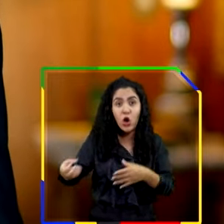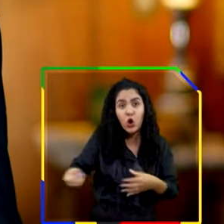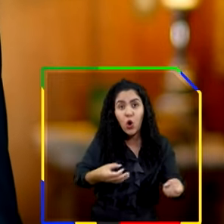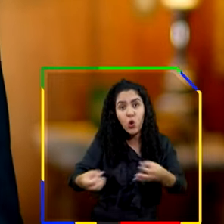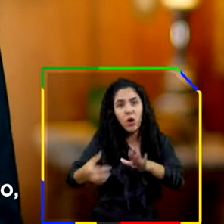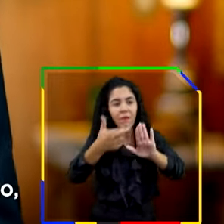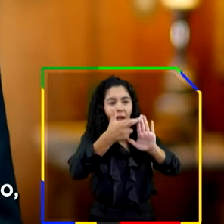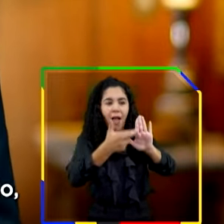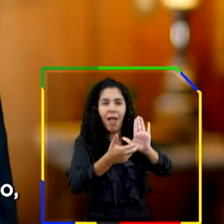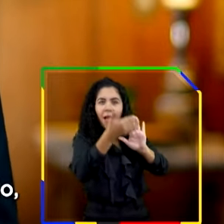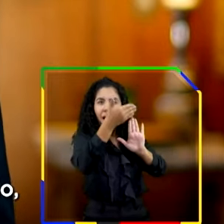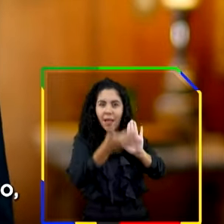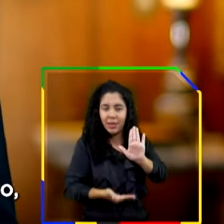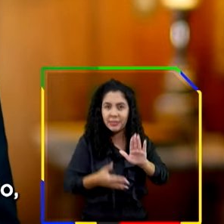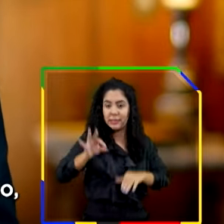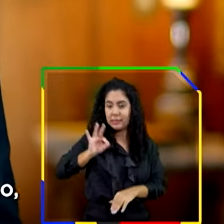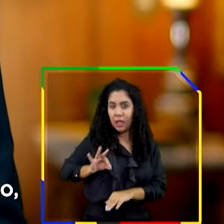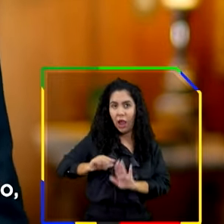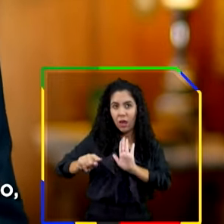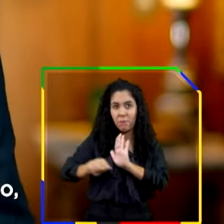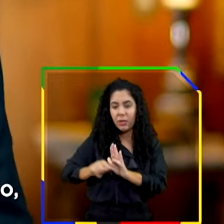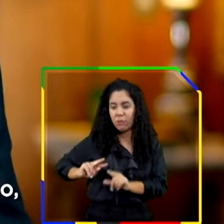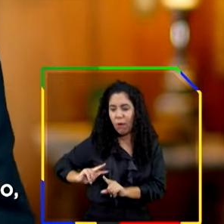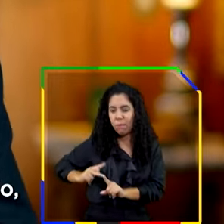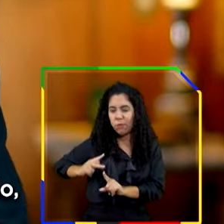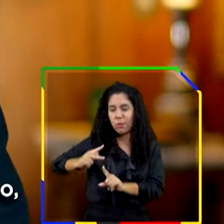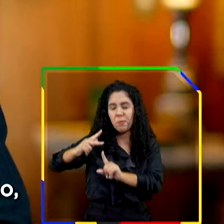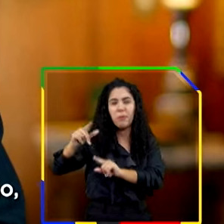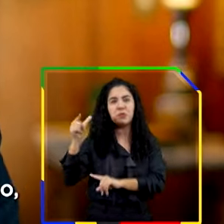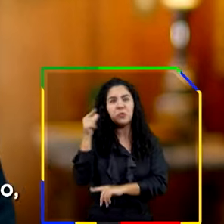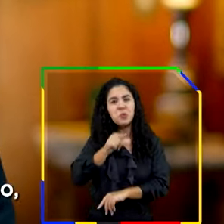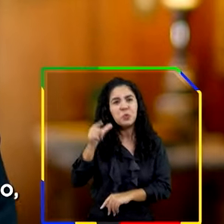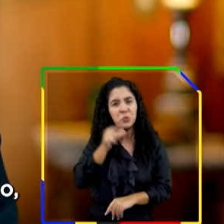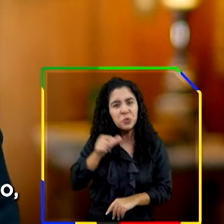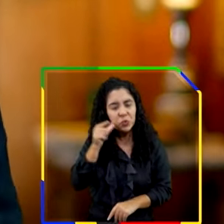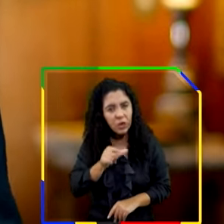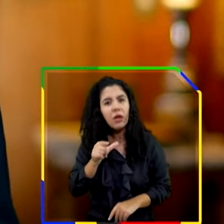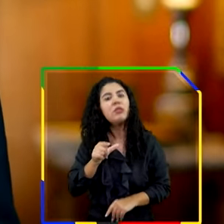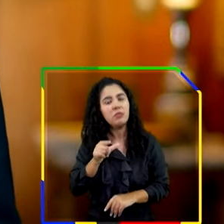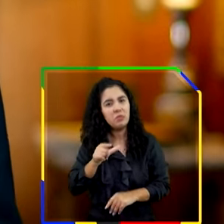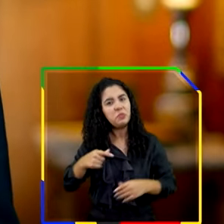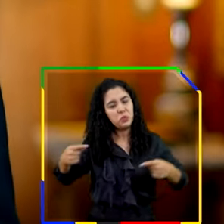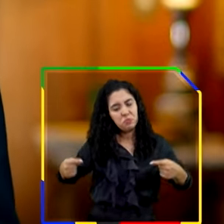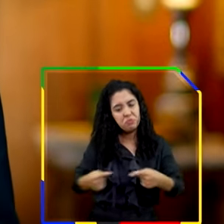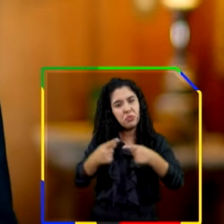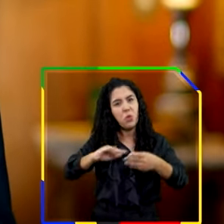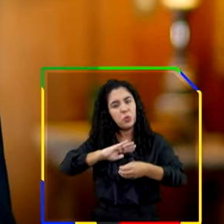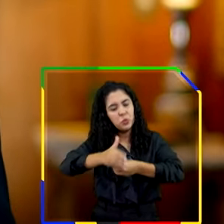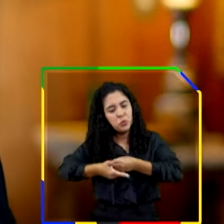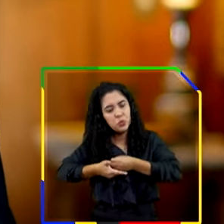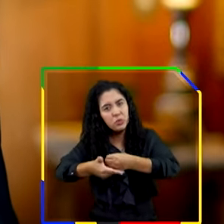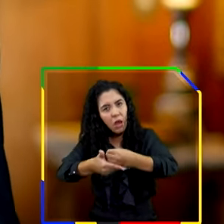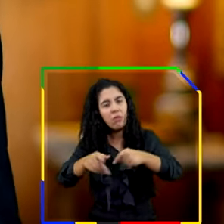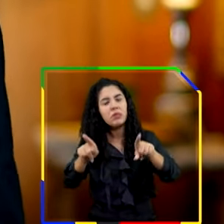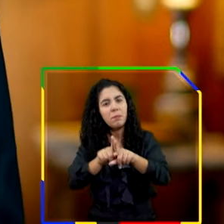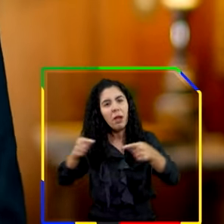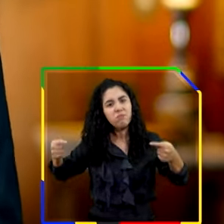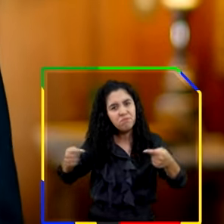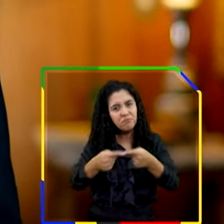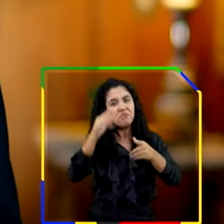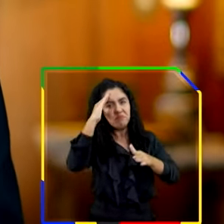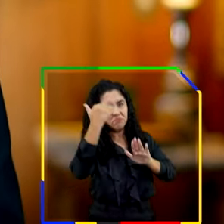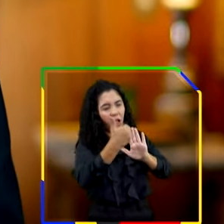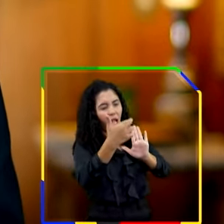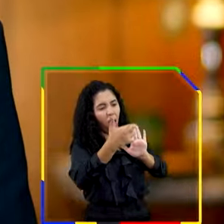propostas, o salário mínimo continuará subindo acima da inflação de forma sustentável e dentro da